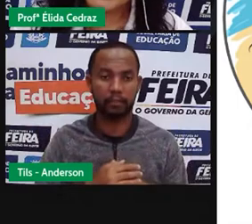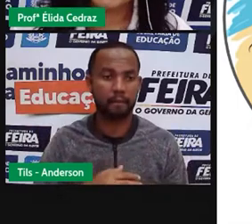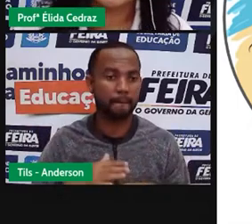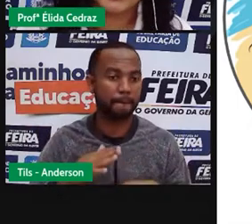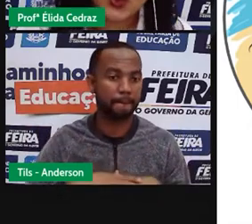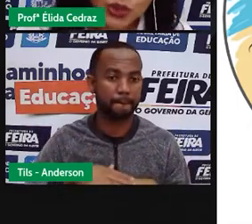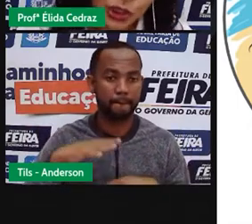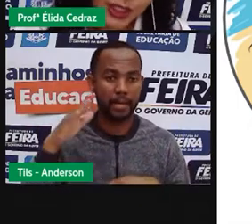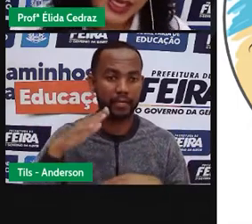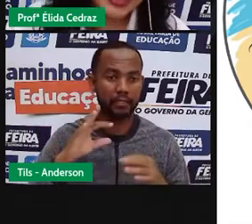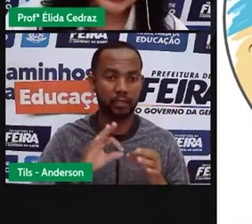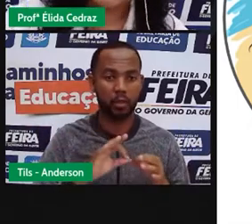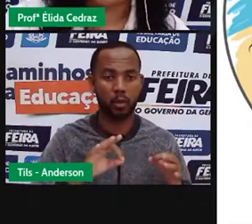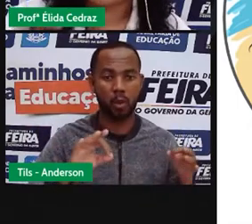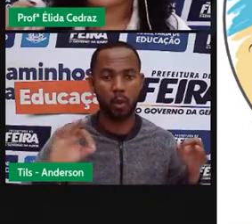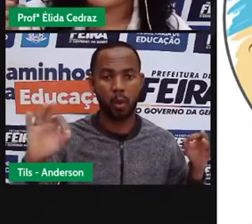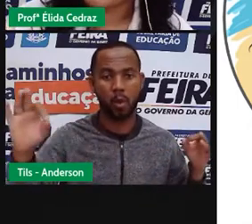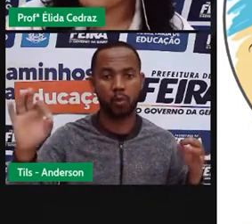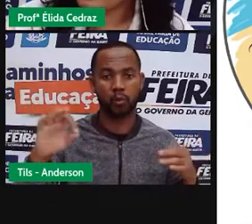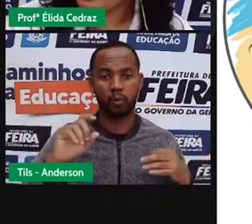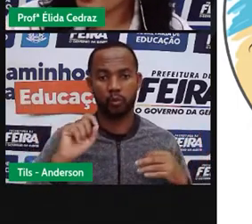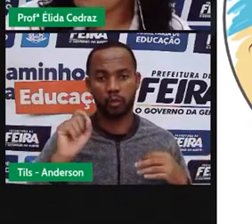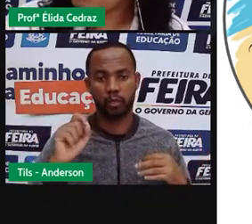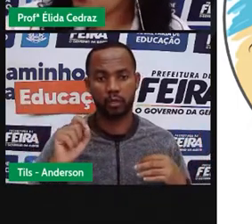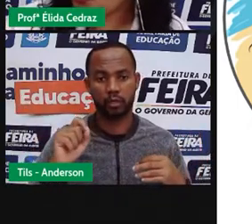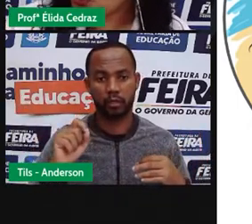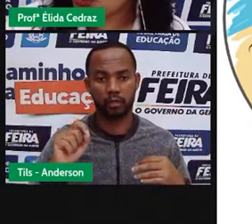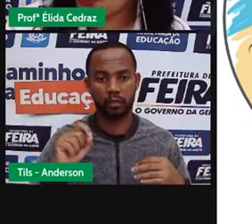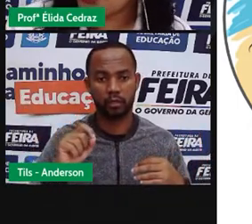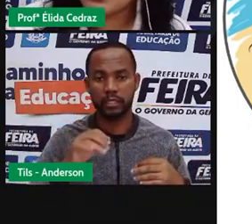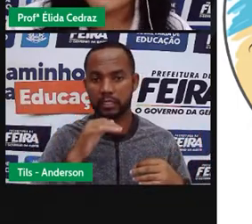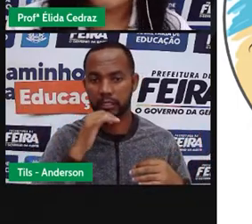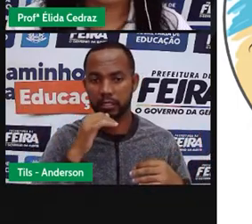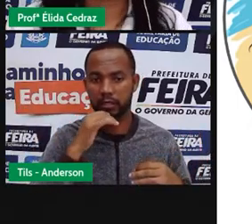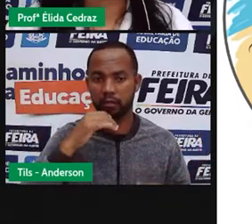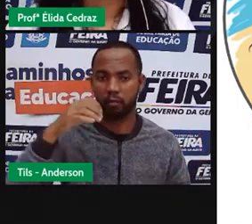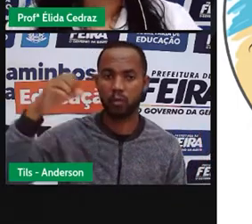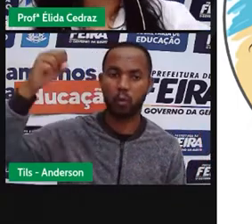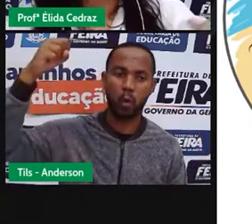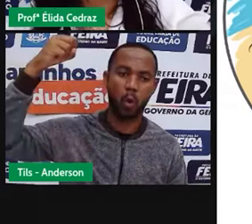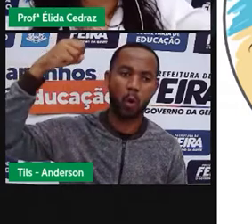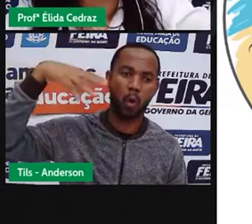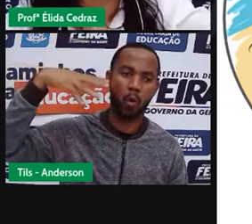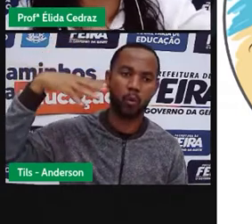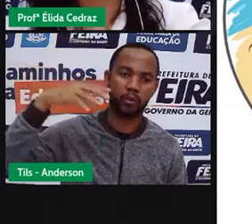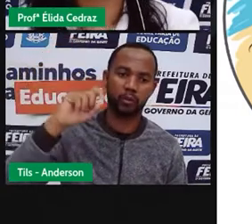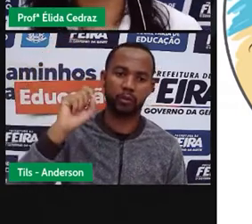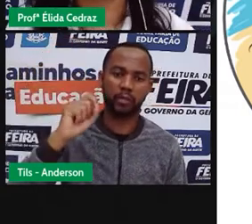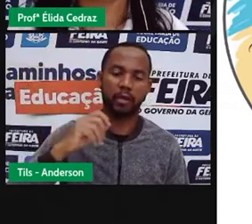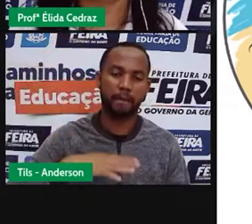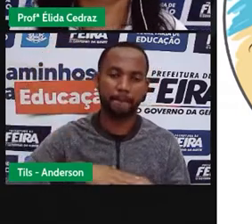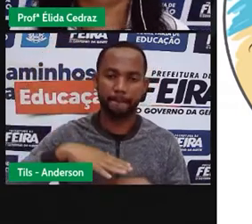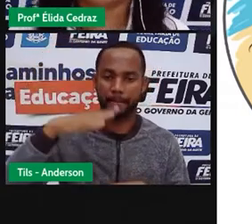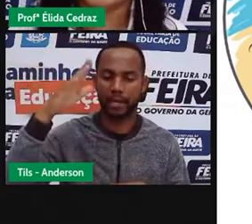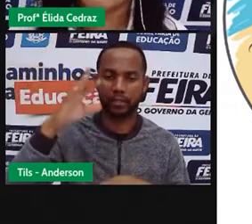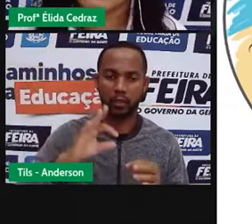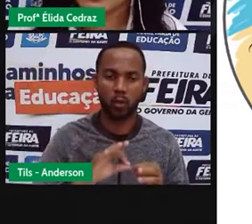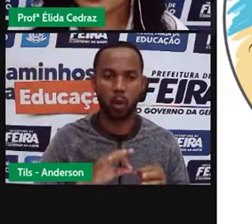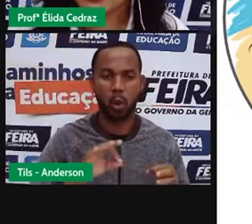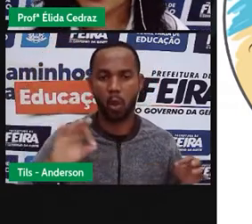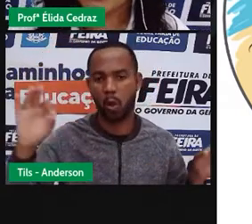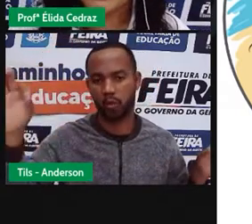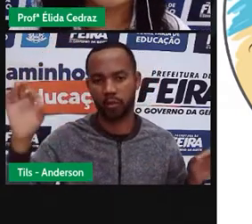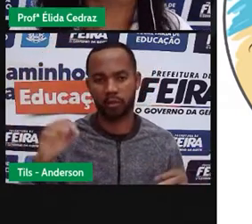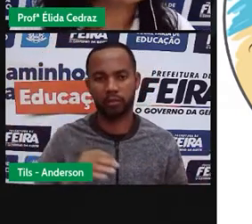mais longe estiver a fonte da luz, maior e mais comprida fica a